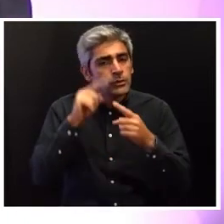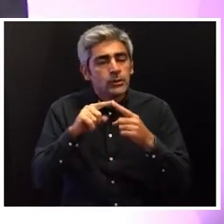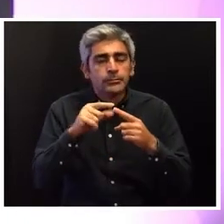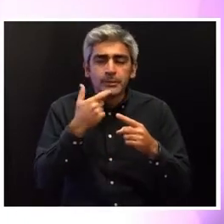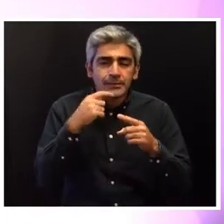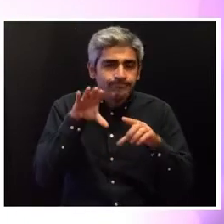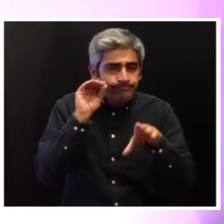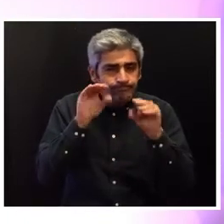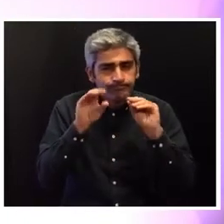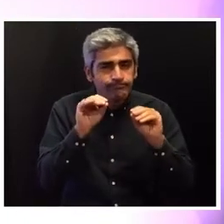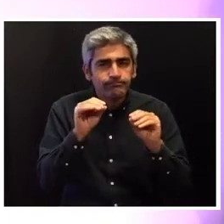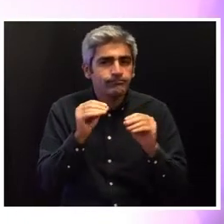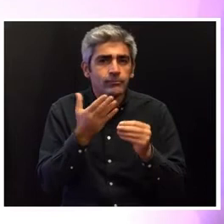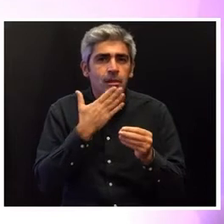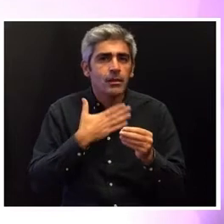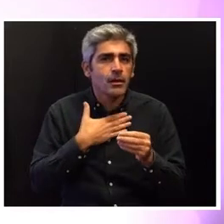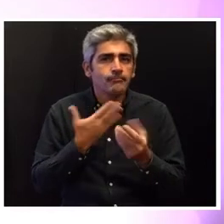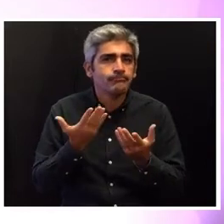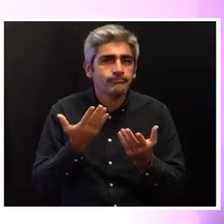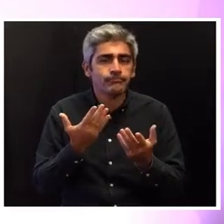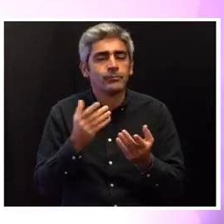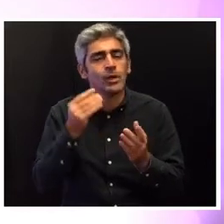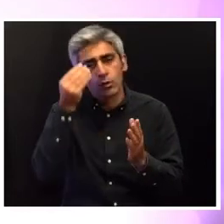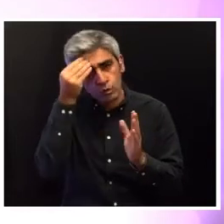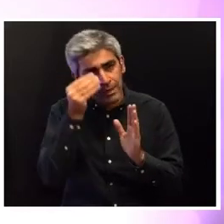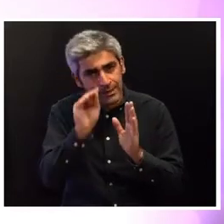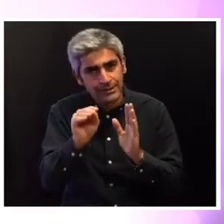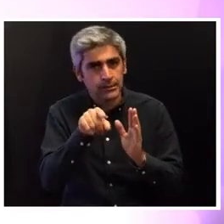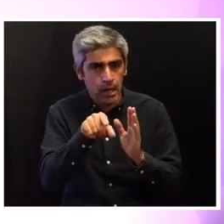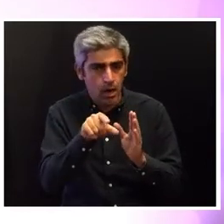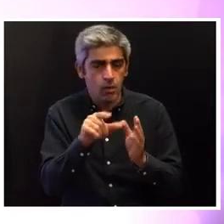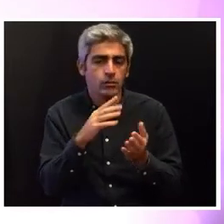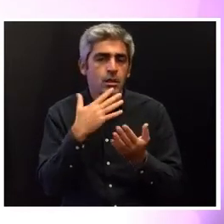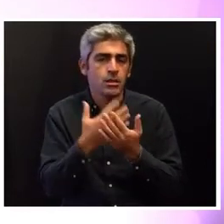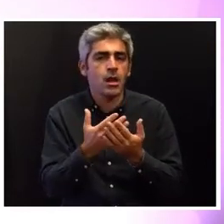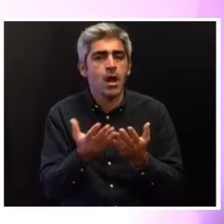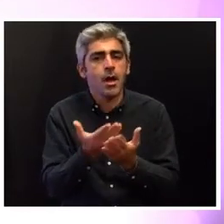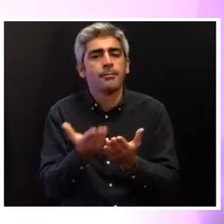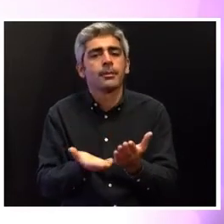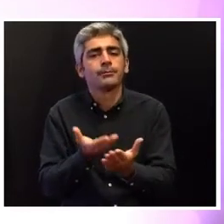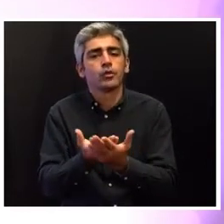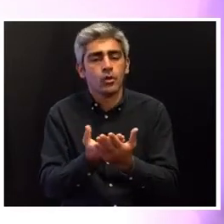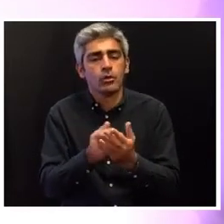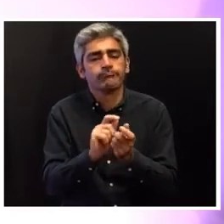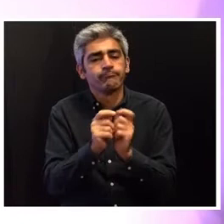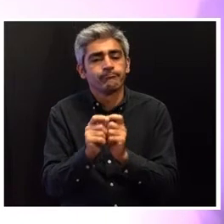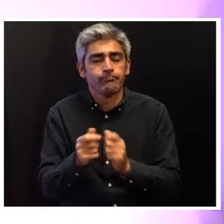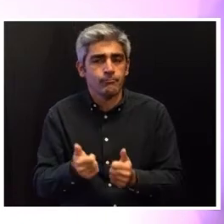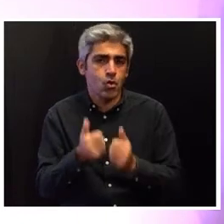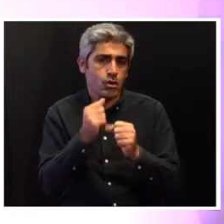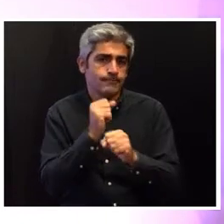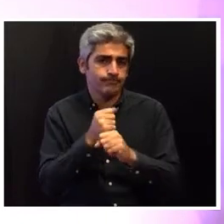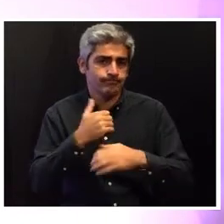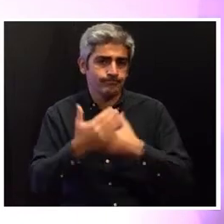formular recomendações que promovam a implementação de medidas para a melhoria da ação